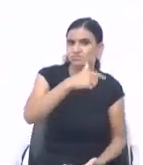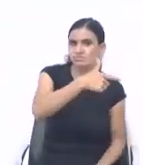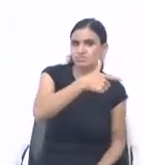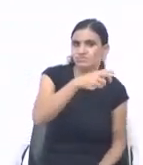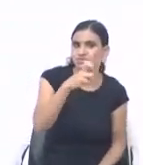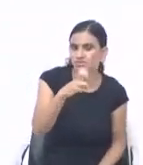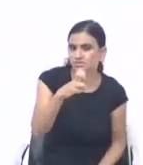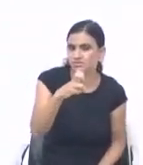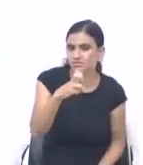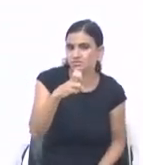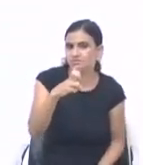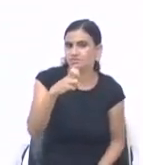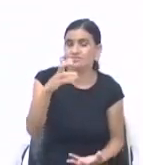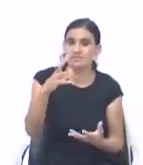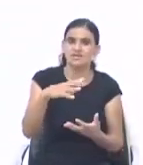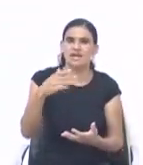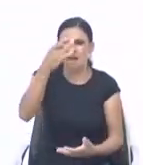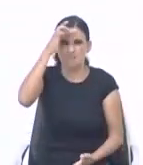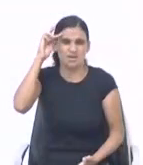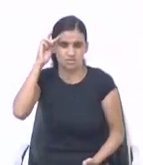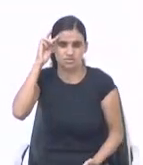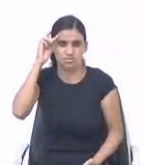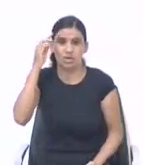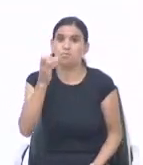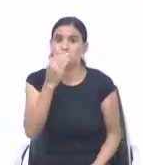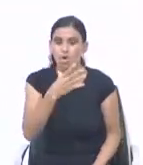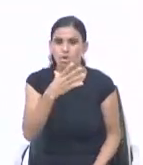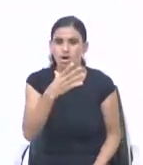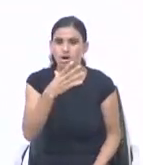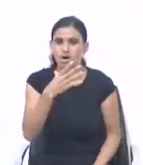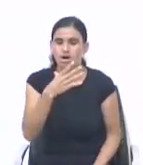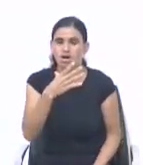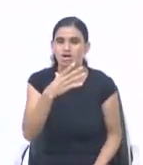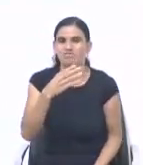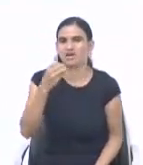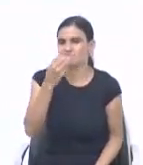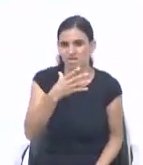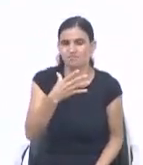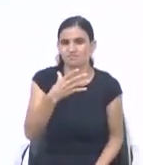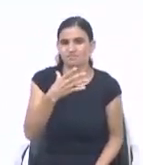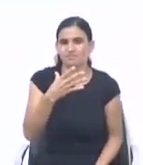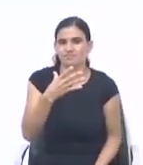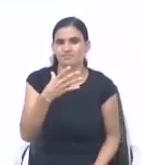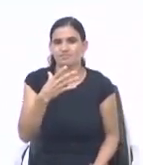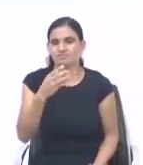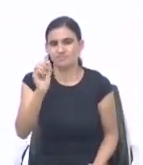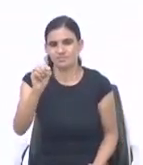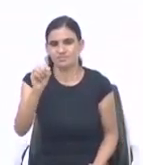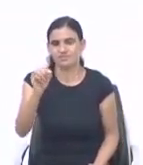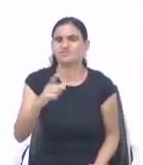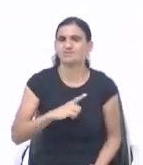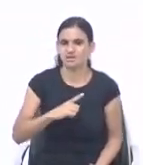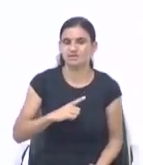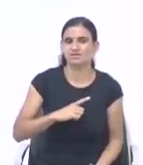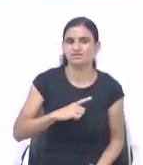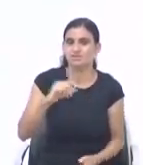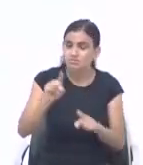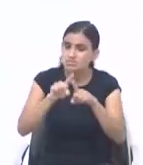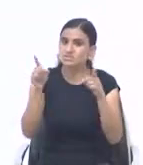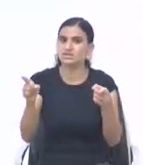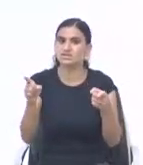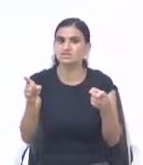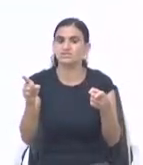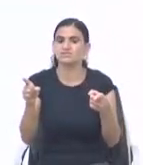a alma generosa engordará, e o que regar, também será regado. Ou seja,